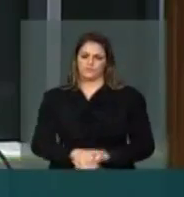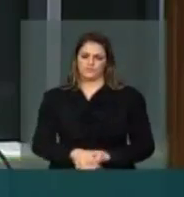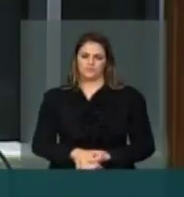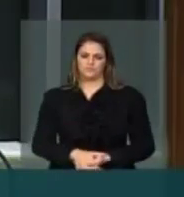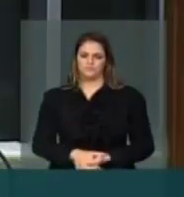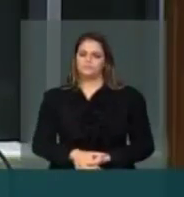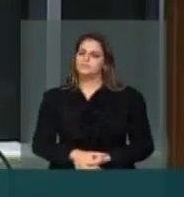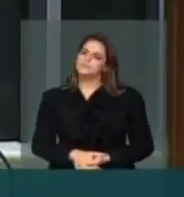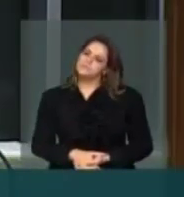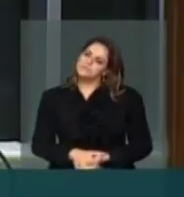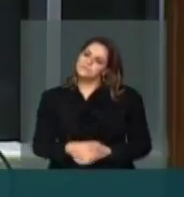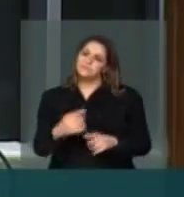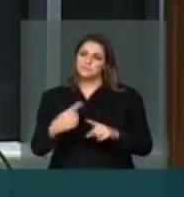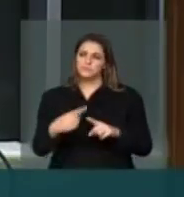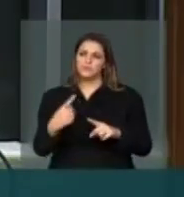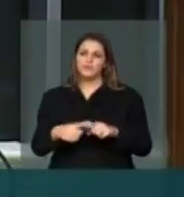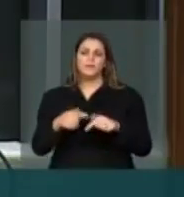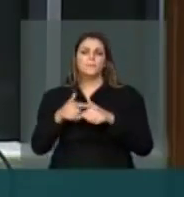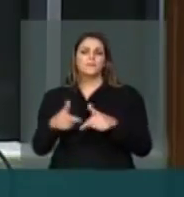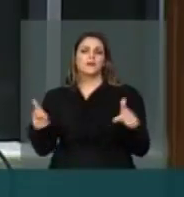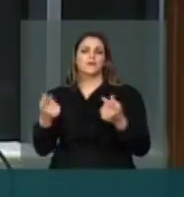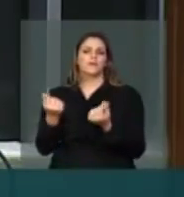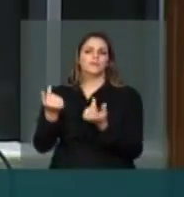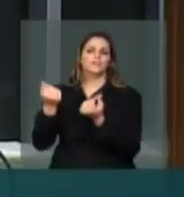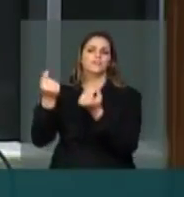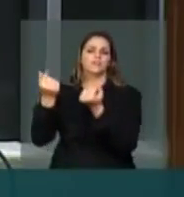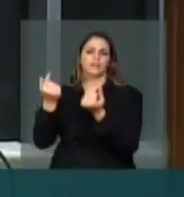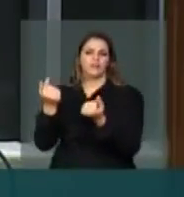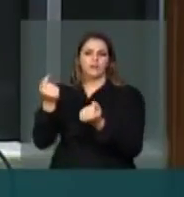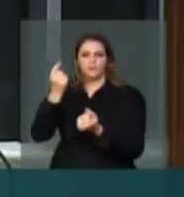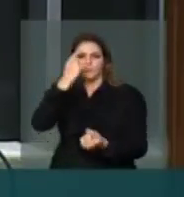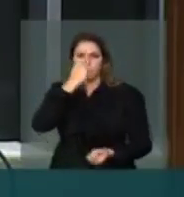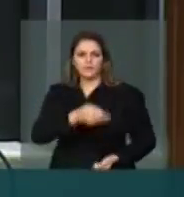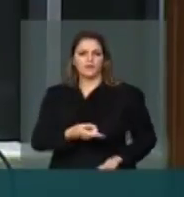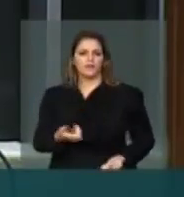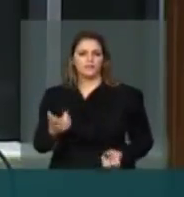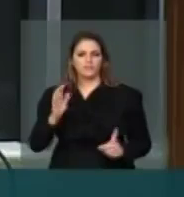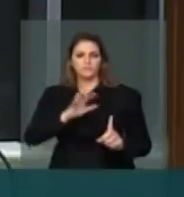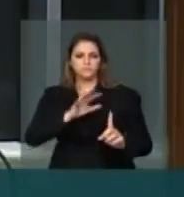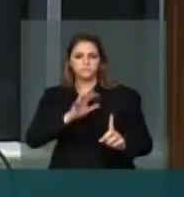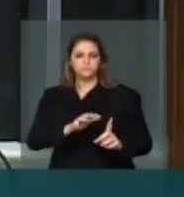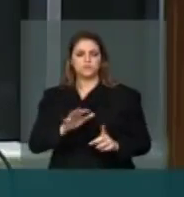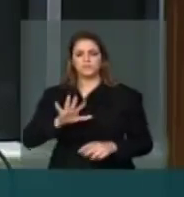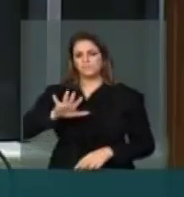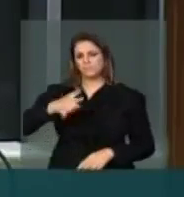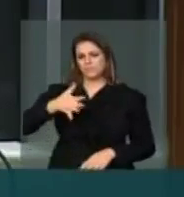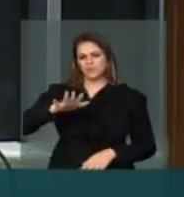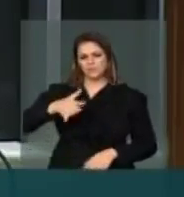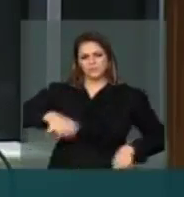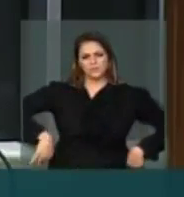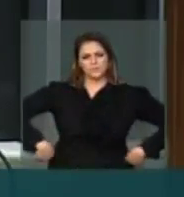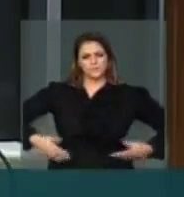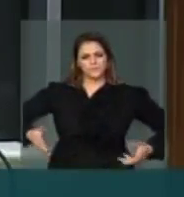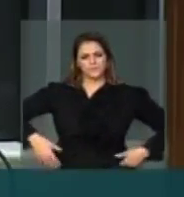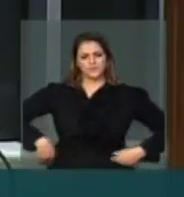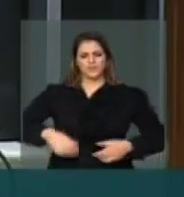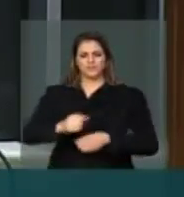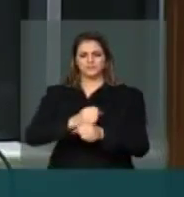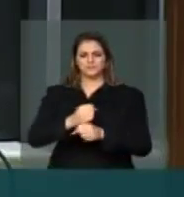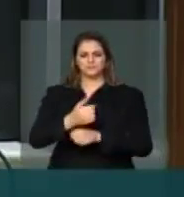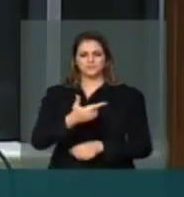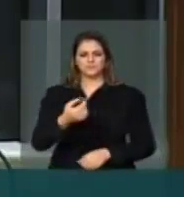pelas grandes corporações financeiras. A média de gasto na eleição de 2014,